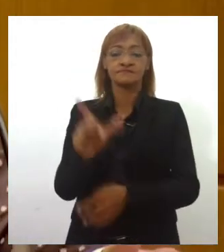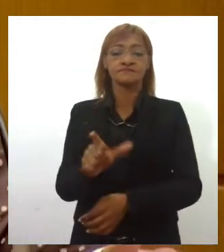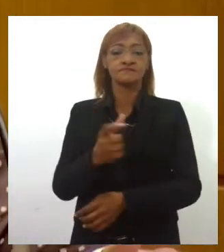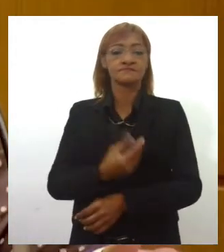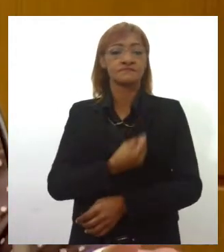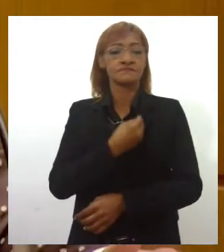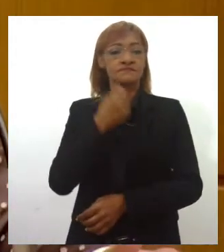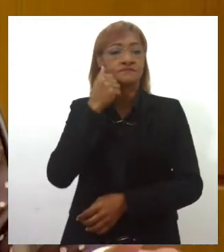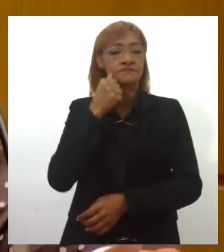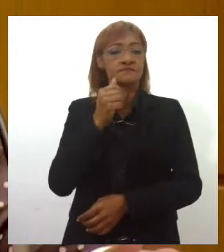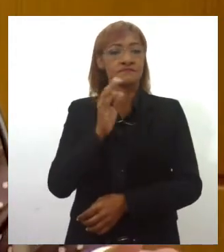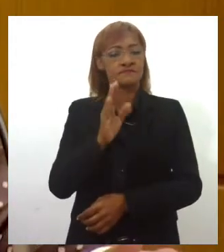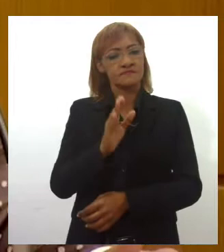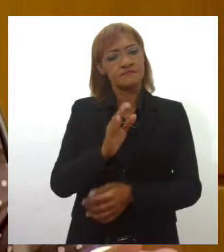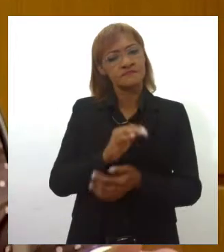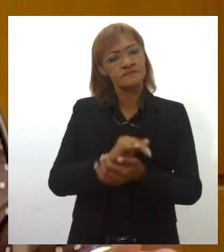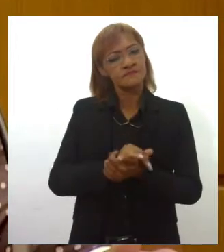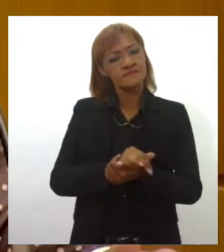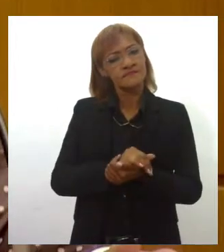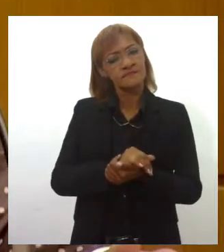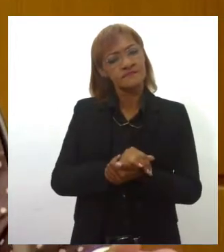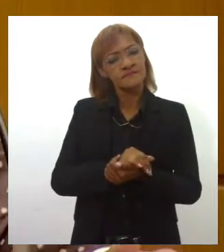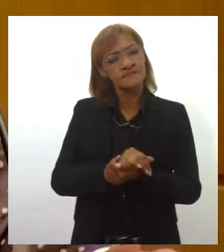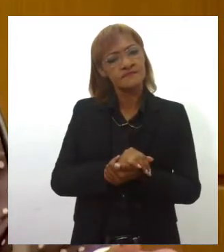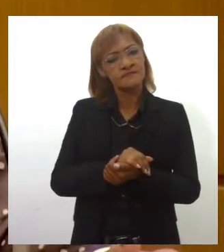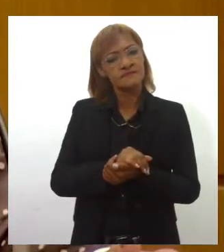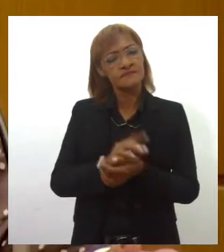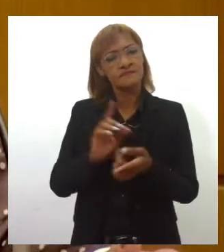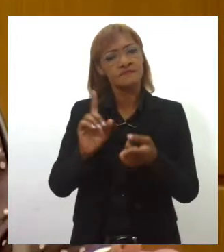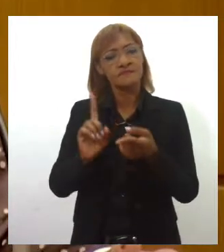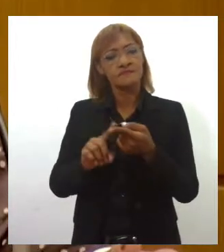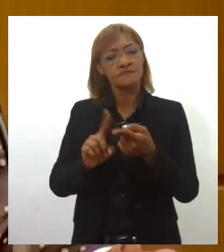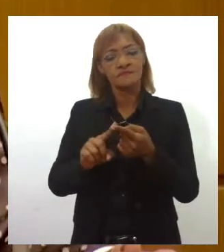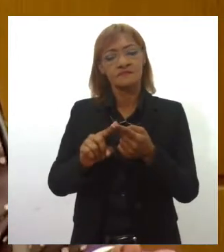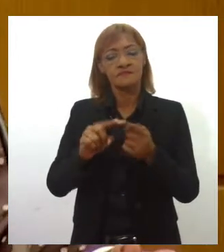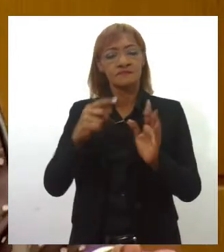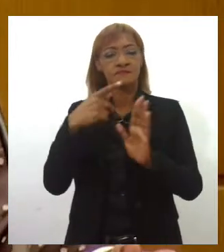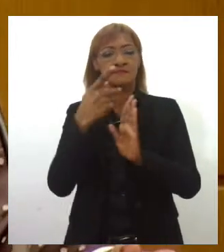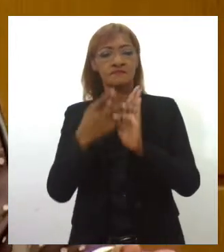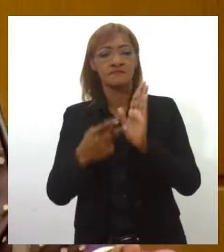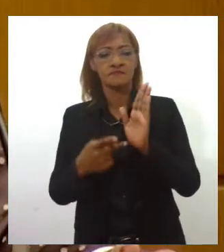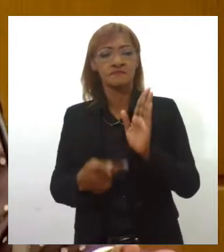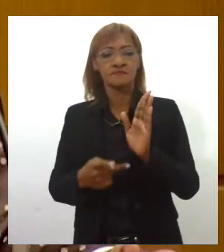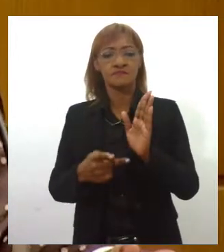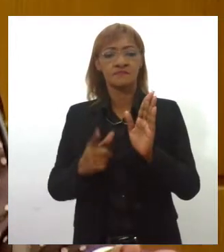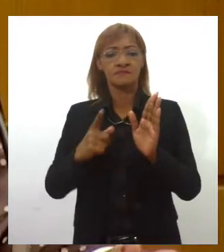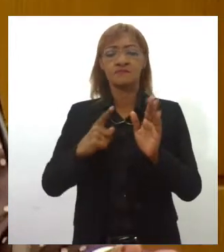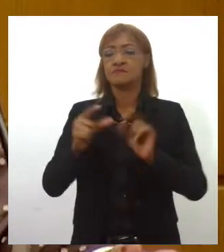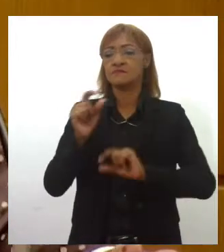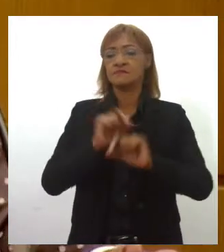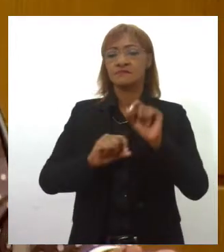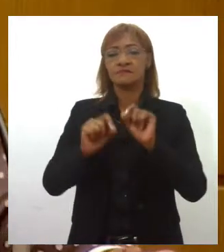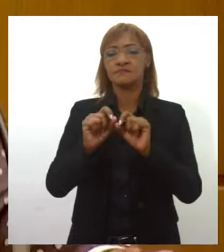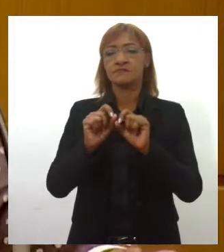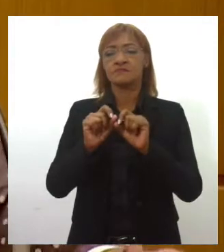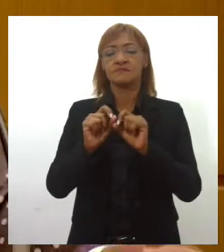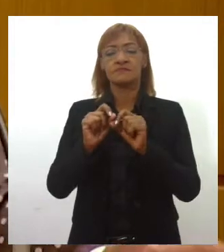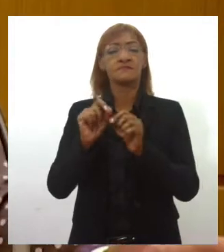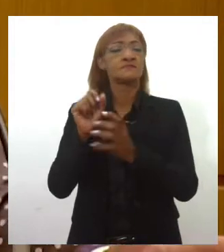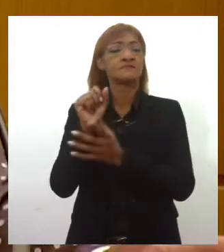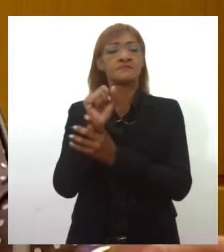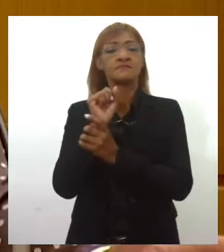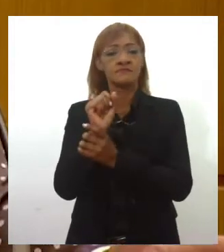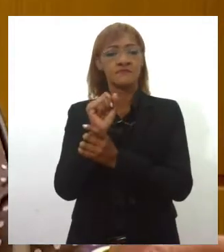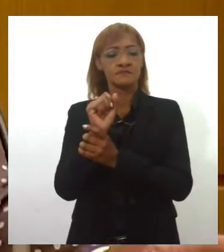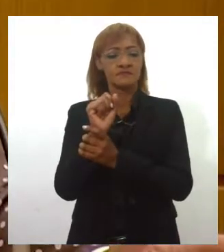muita satisfação da própria senadora, em relação a um projeto que tramita também lá, para a garantia, que